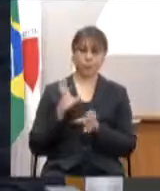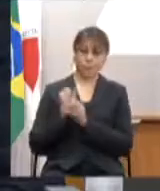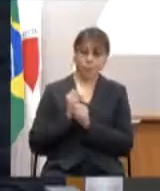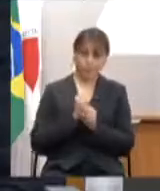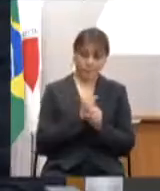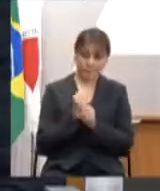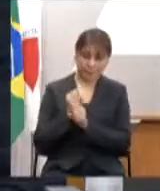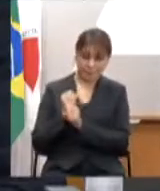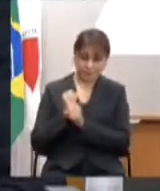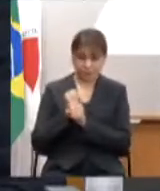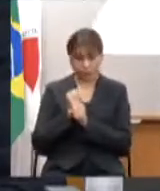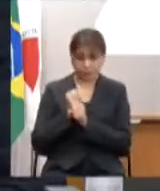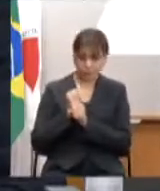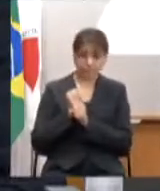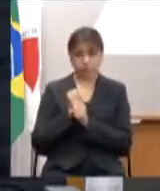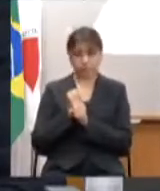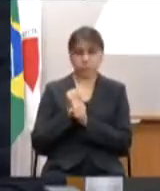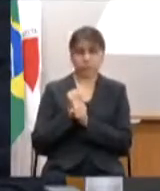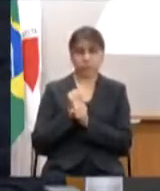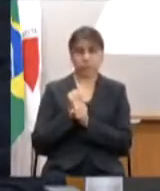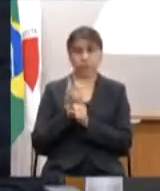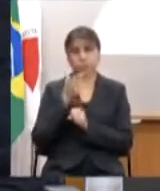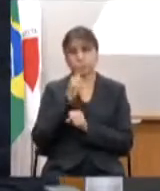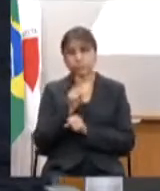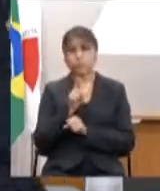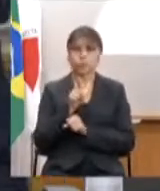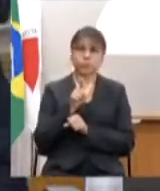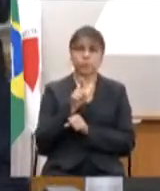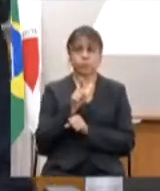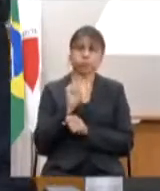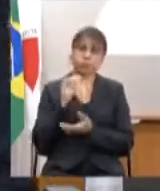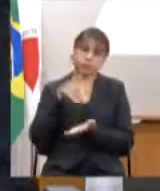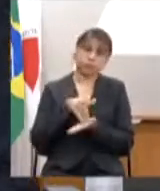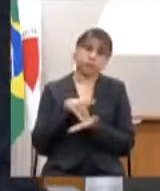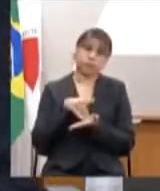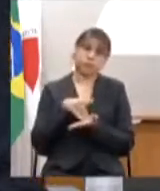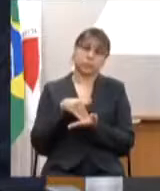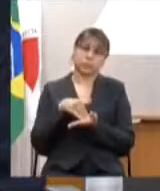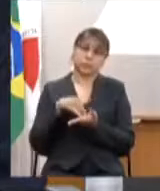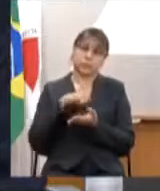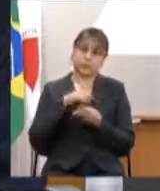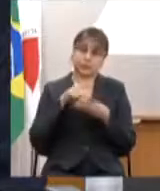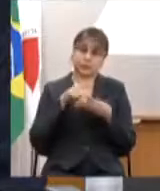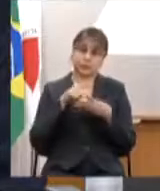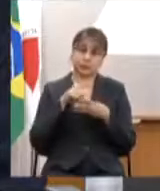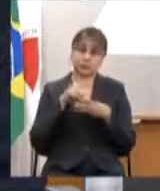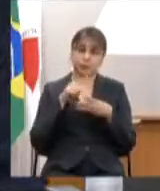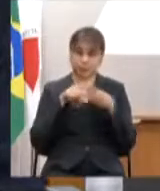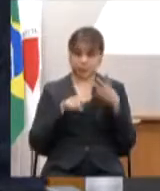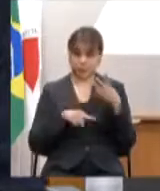por dois, três motivos principais. Primeiro,